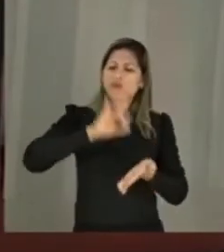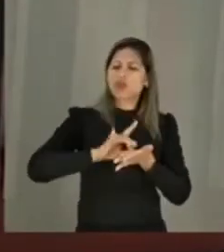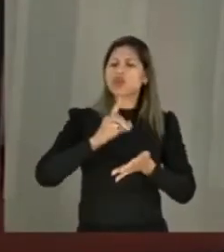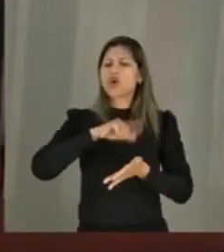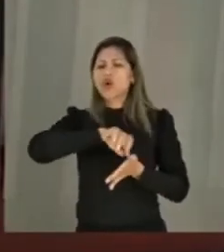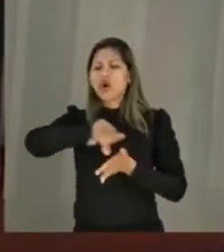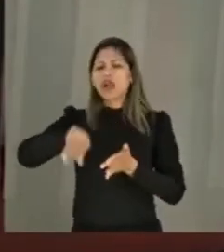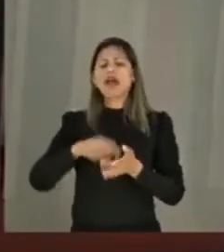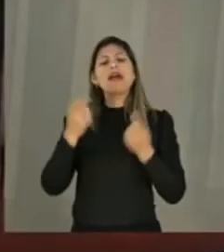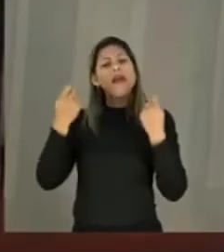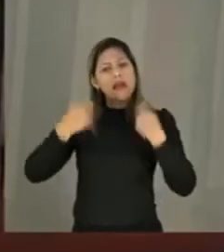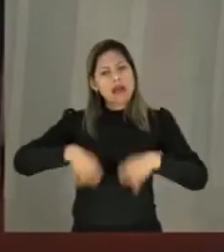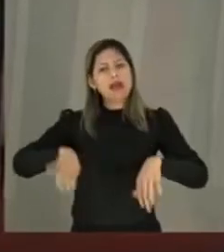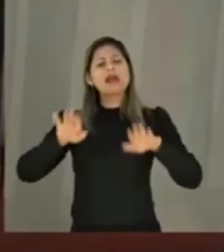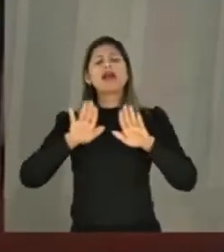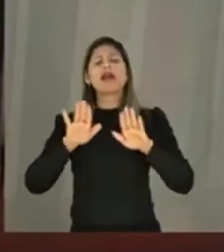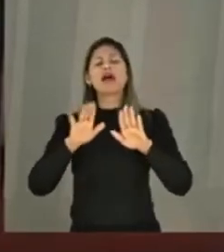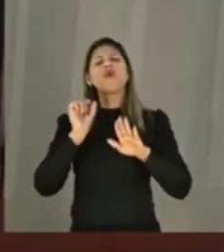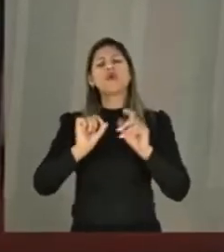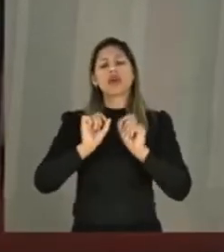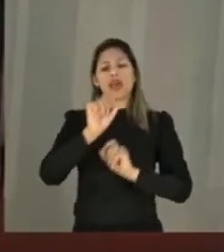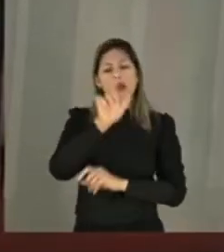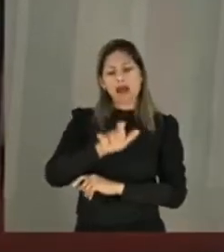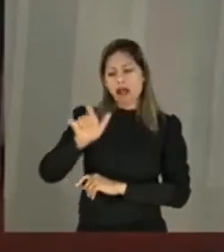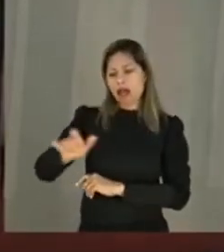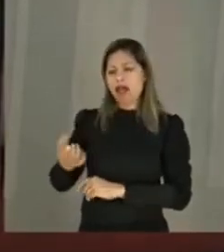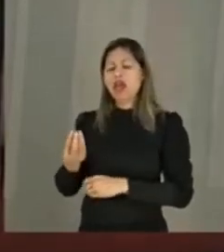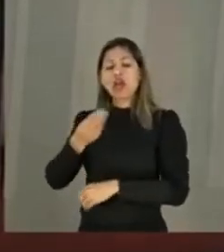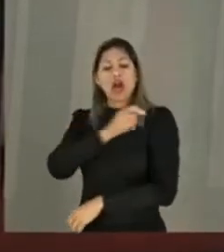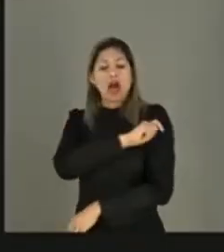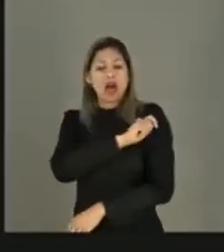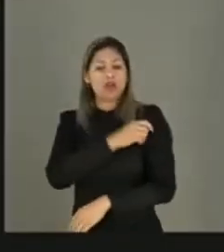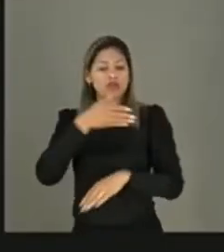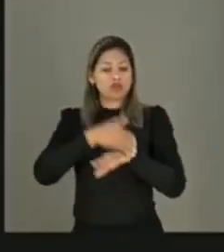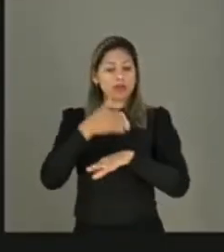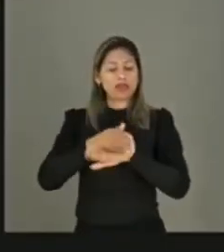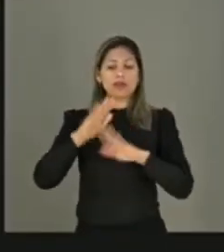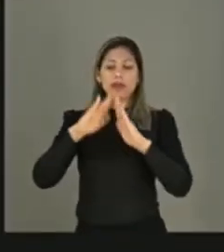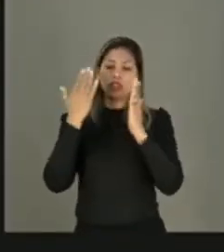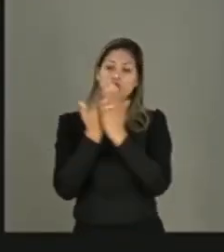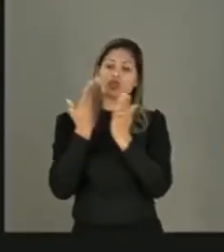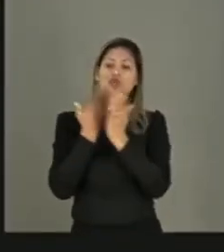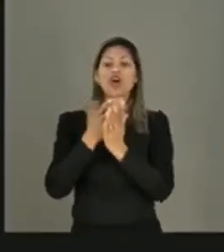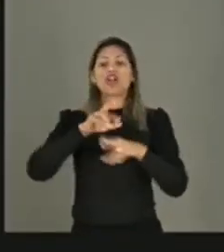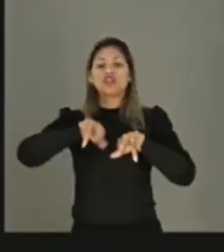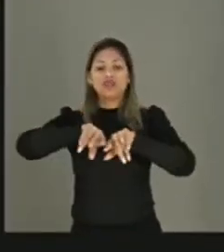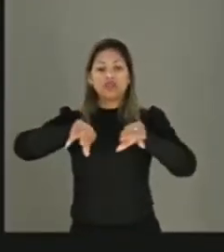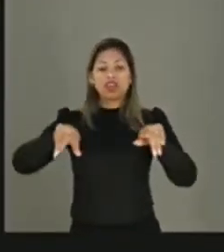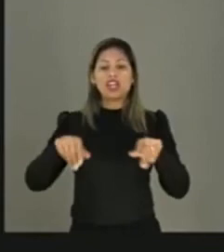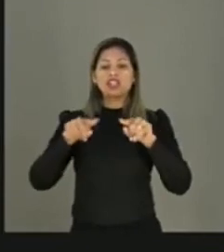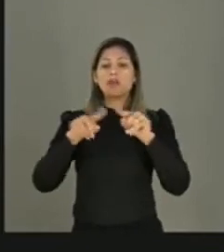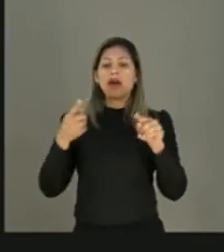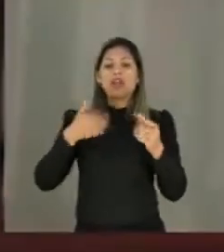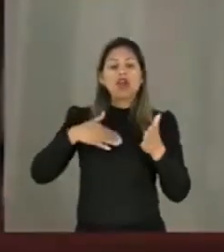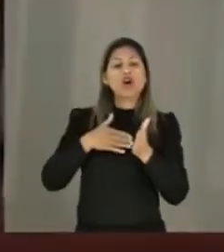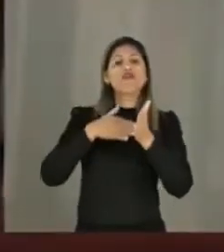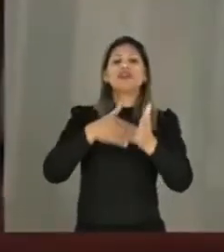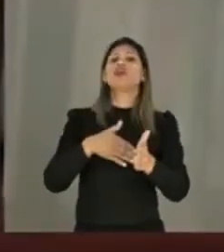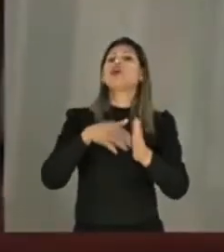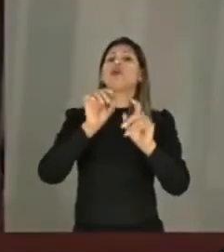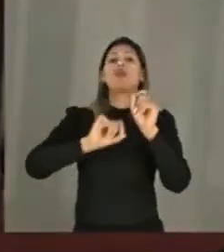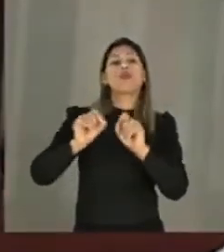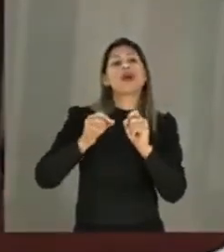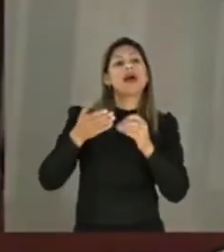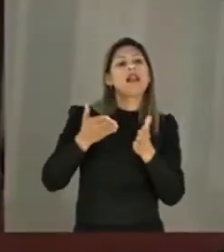importa remetermos aos sujeitos que estão nas escolas que são tantos e tão diferentes. Seguimos à disposição